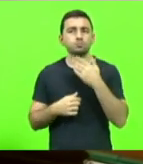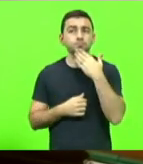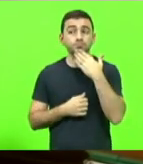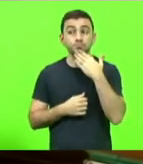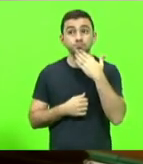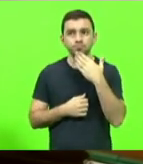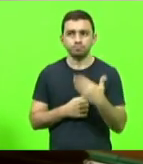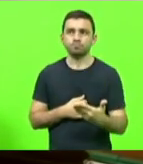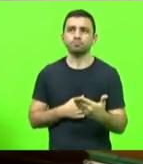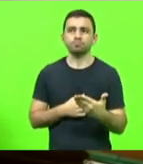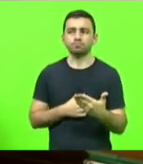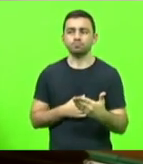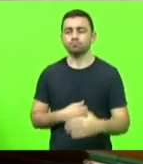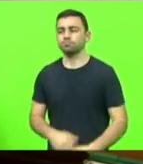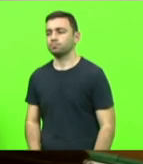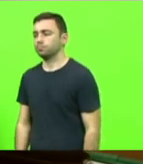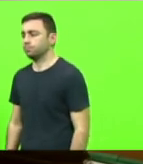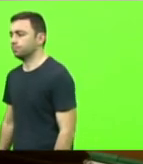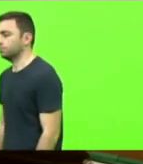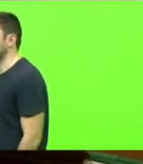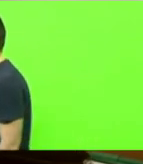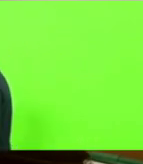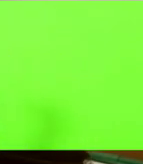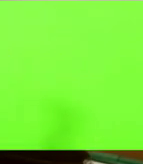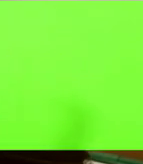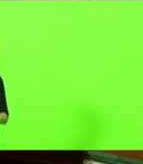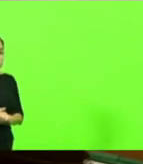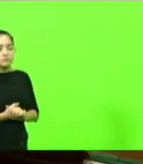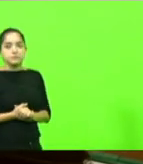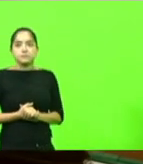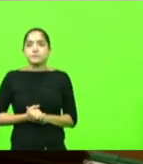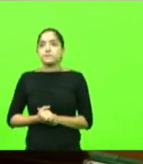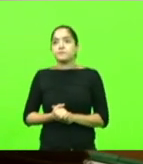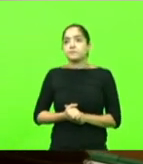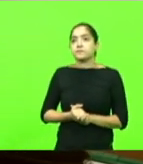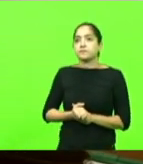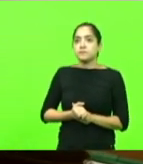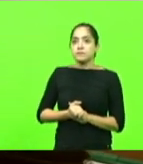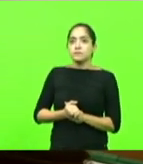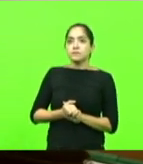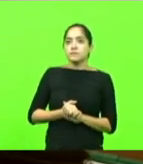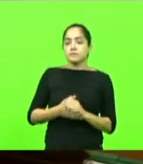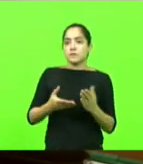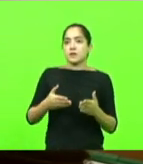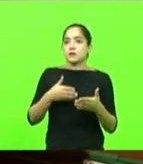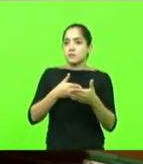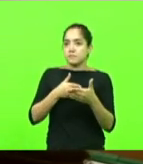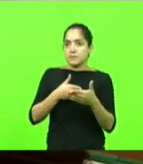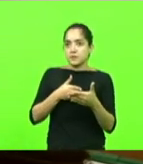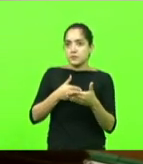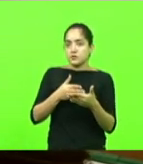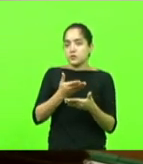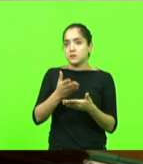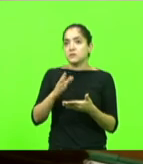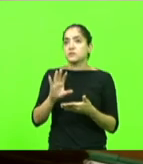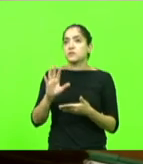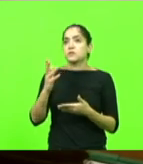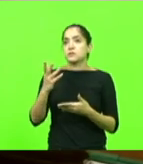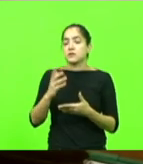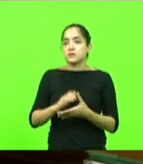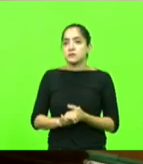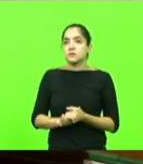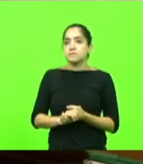para que a gente possa, de uma forma ou de outra, impedir que isso possa acontecer. Uma